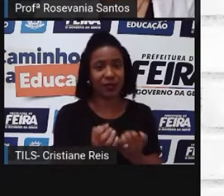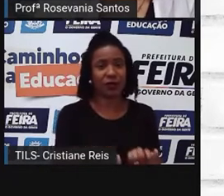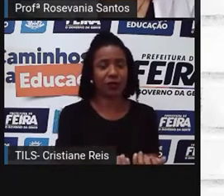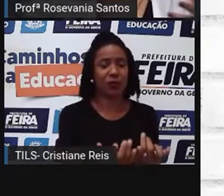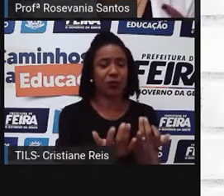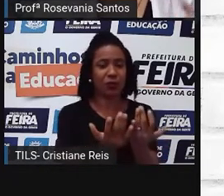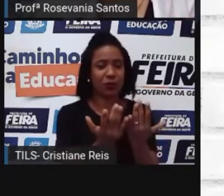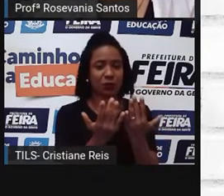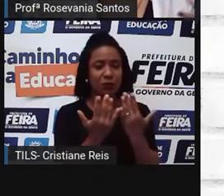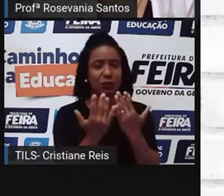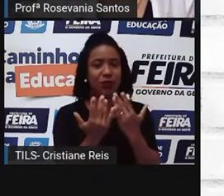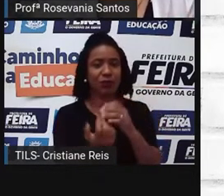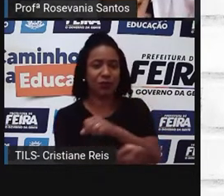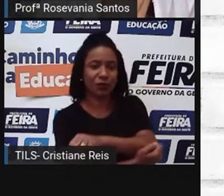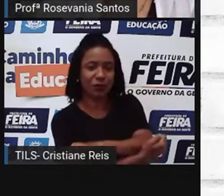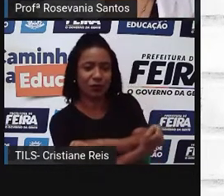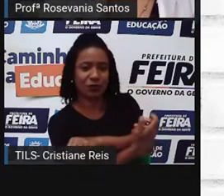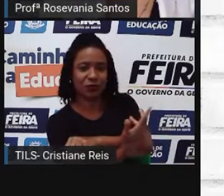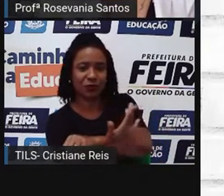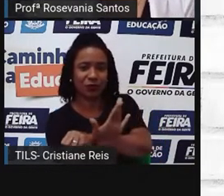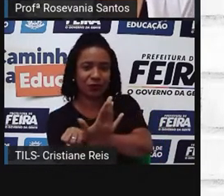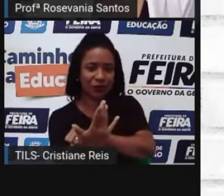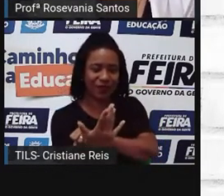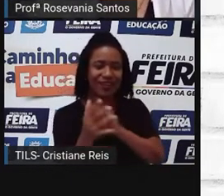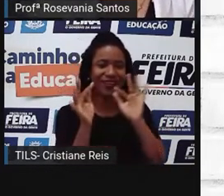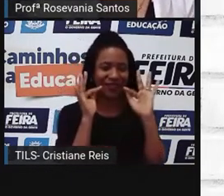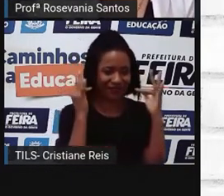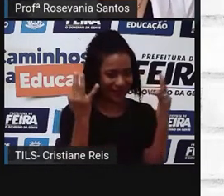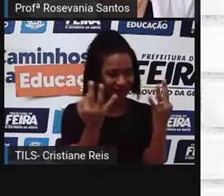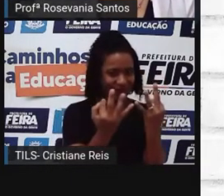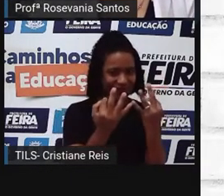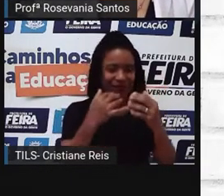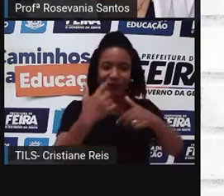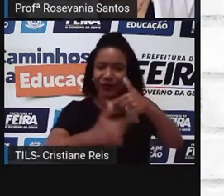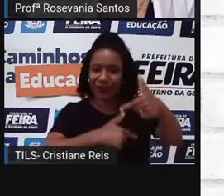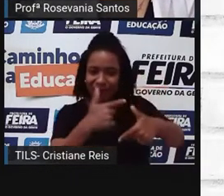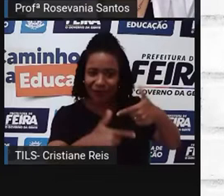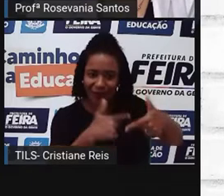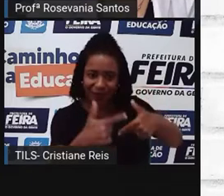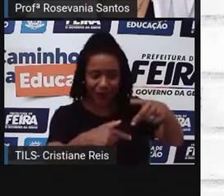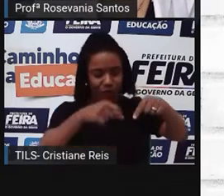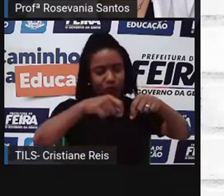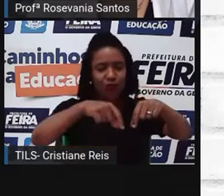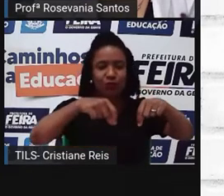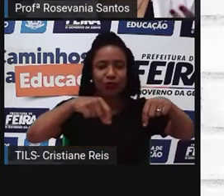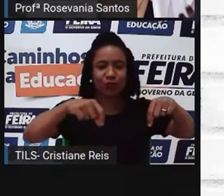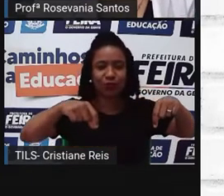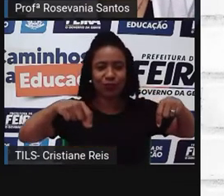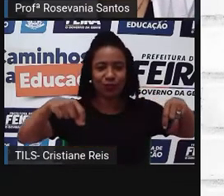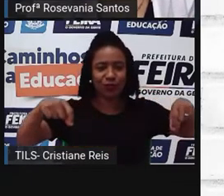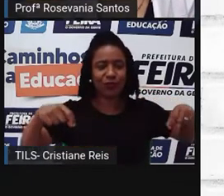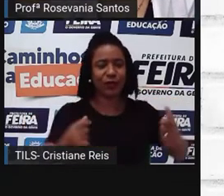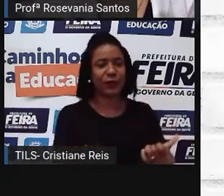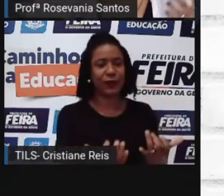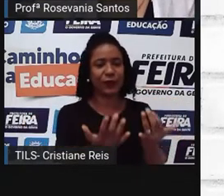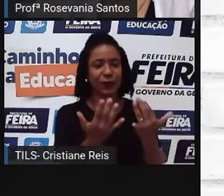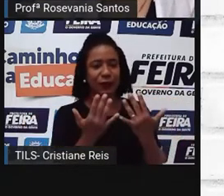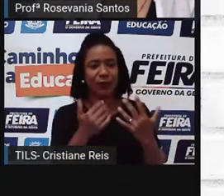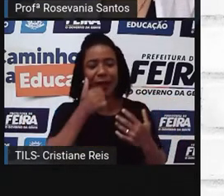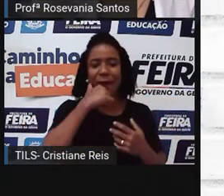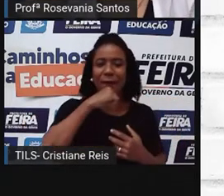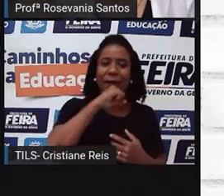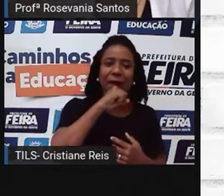O vínculo, né? Veio familiar, quem trabalha ali naquela propriedade, né? São pai,